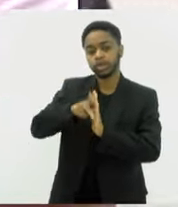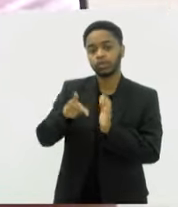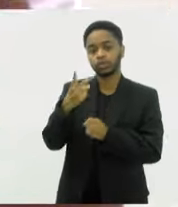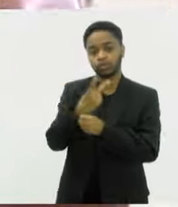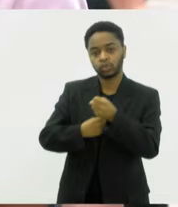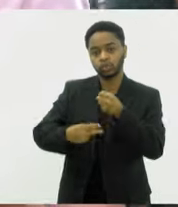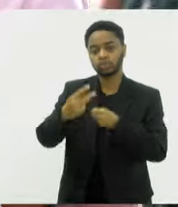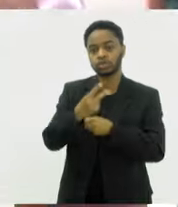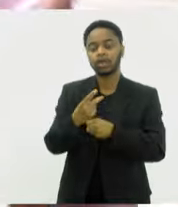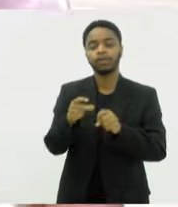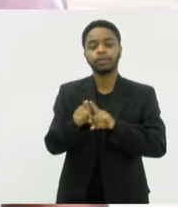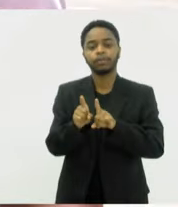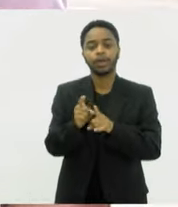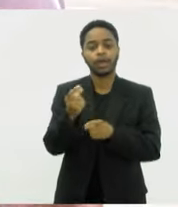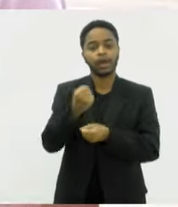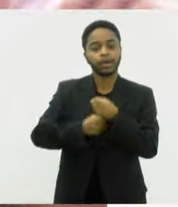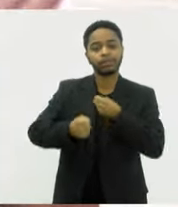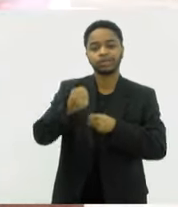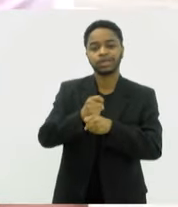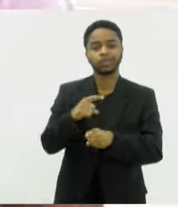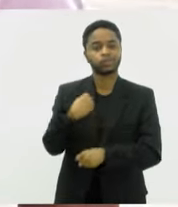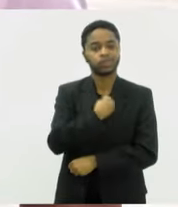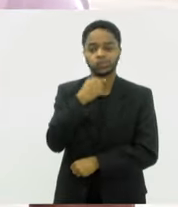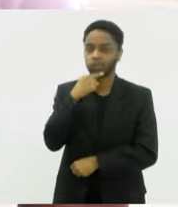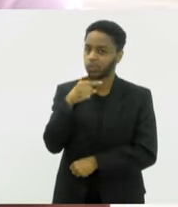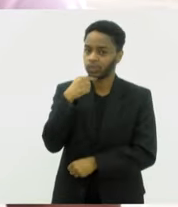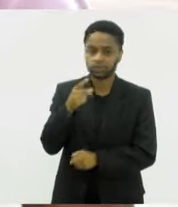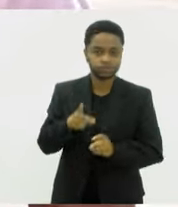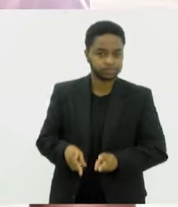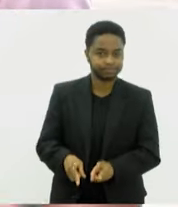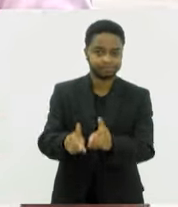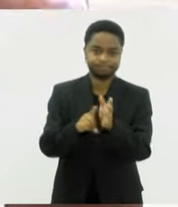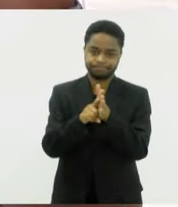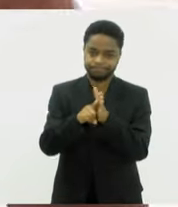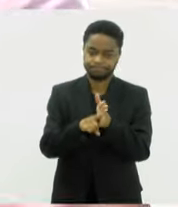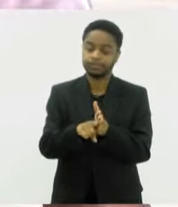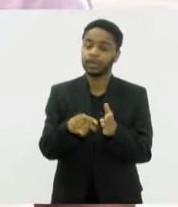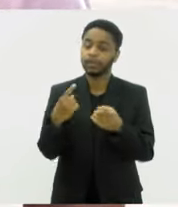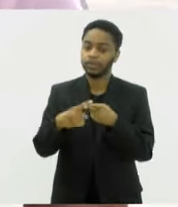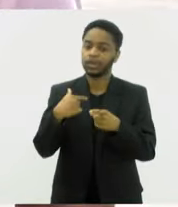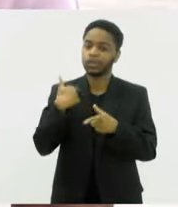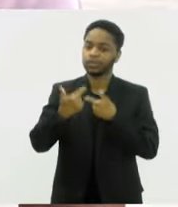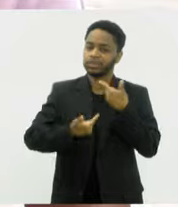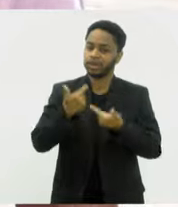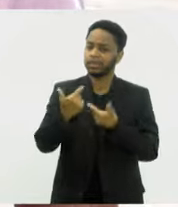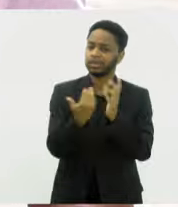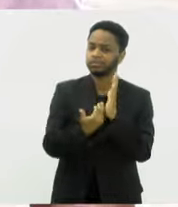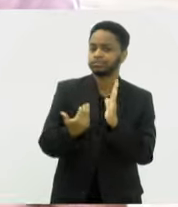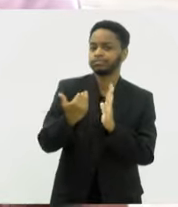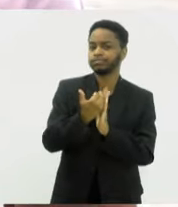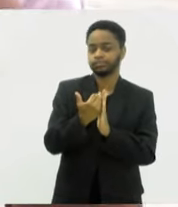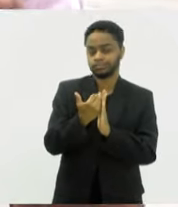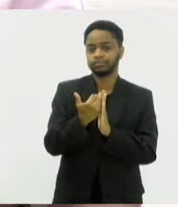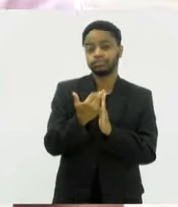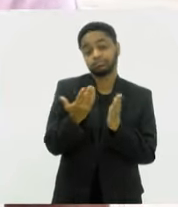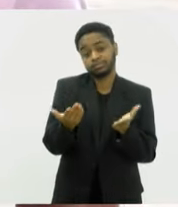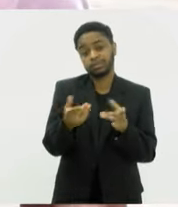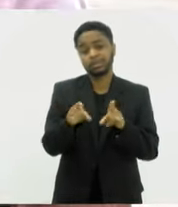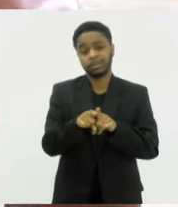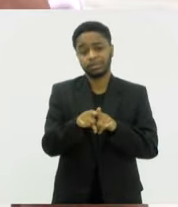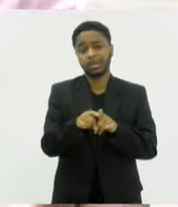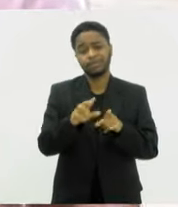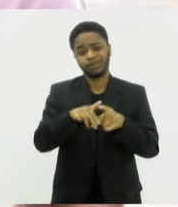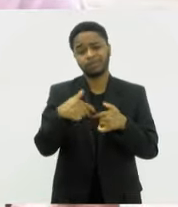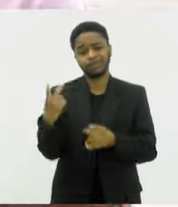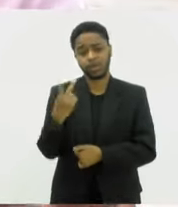E, ano passado, não conseguimos dar prosseguimento à pesquisa, né? Porque eu estava trabalhando demais, também valores,